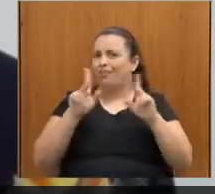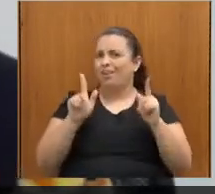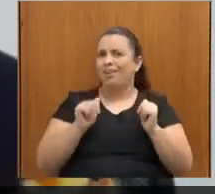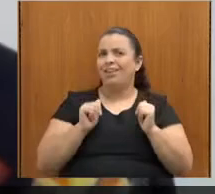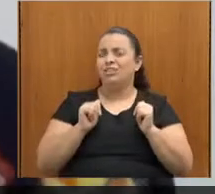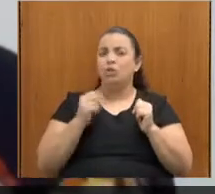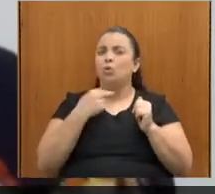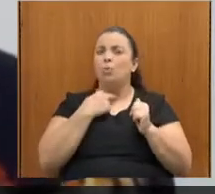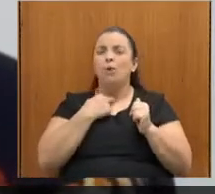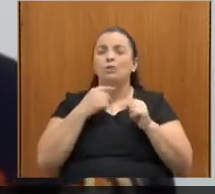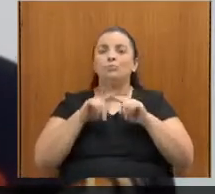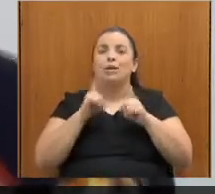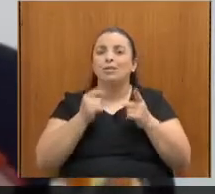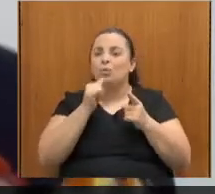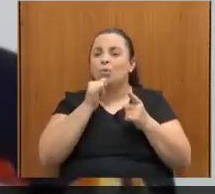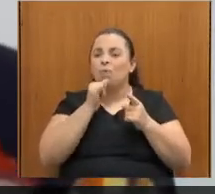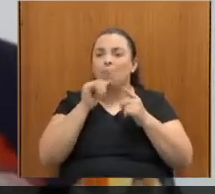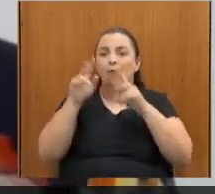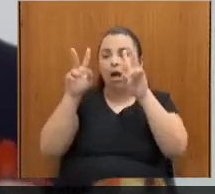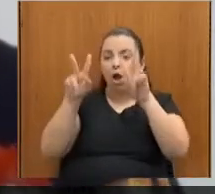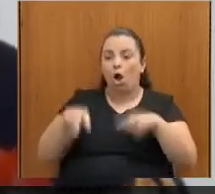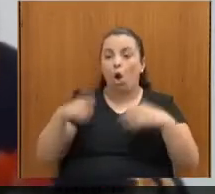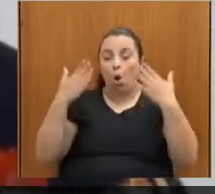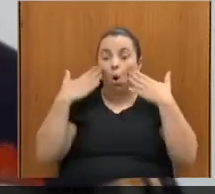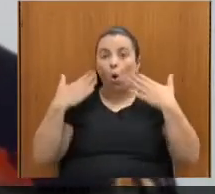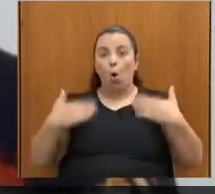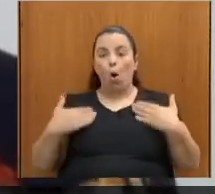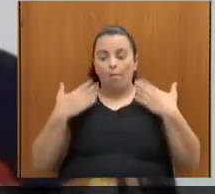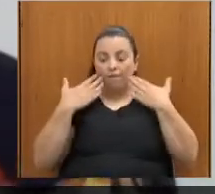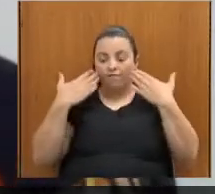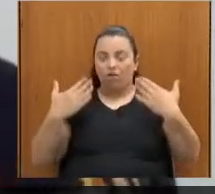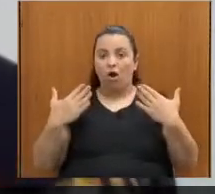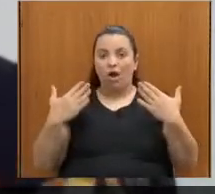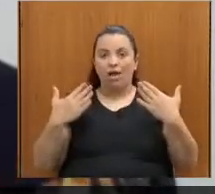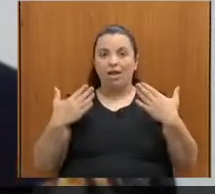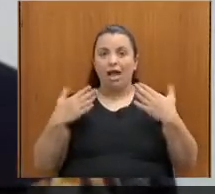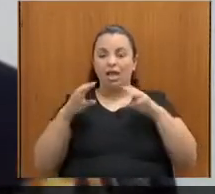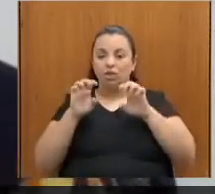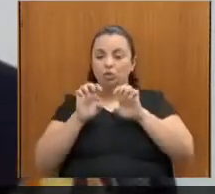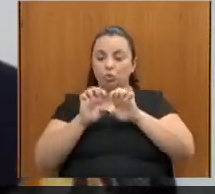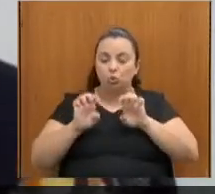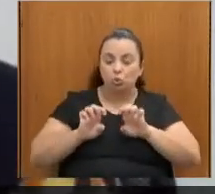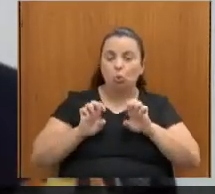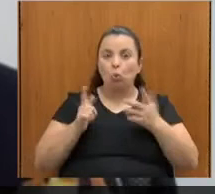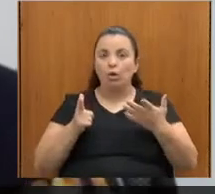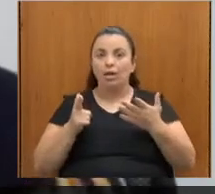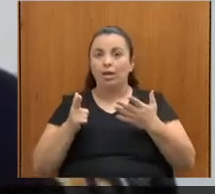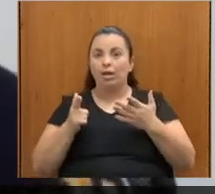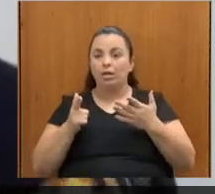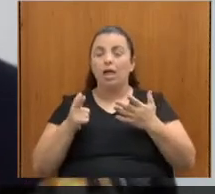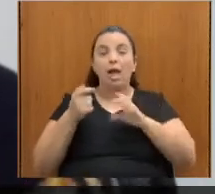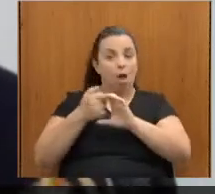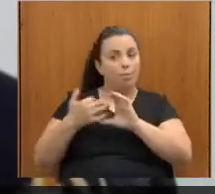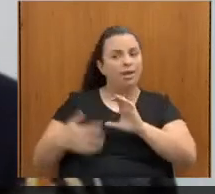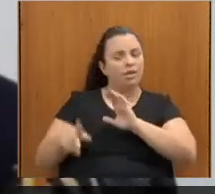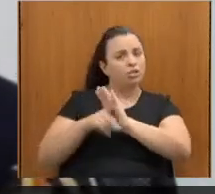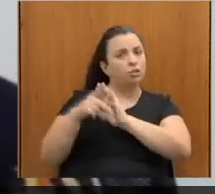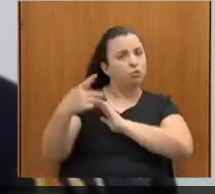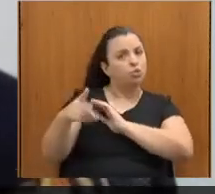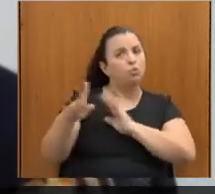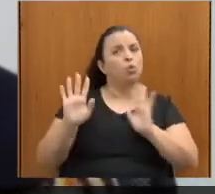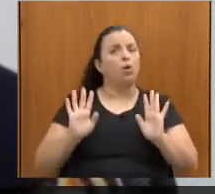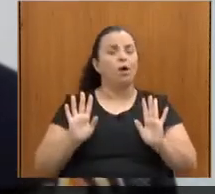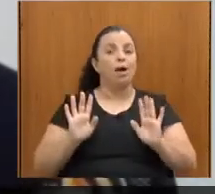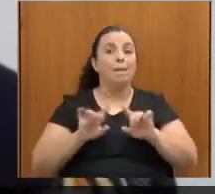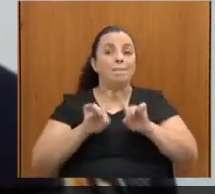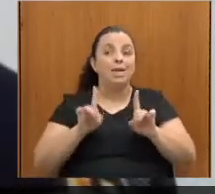corpo, pelas funções, a estrutura do corpo que a pessoa tem no corpo, é uma característica dela. A experiência de deficiência ela